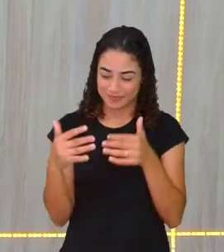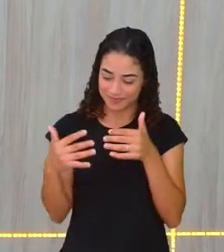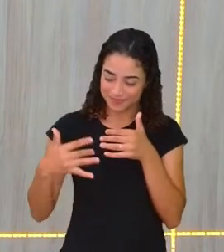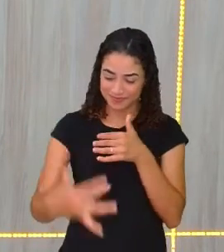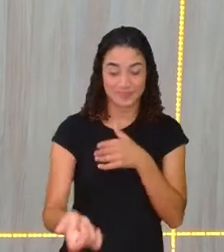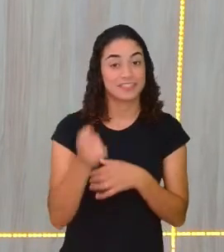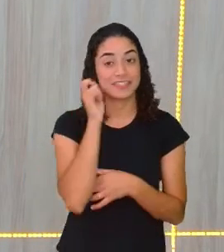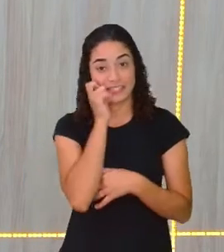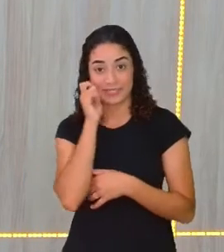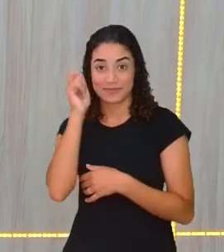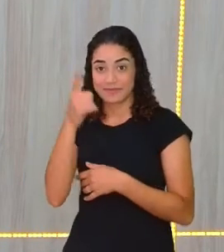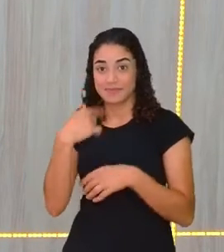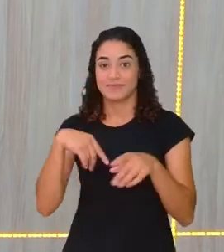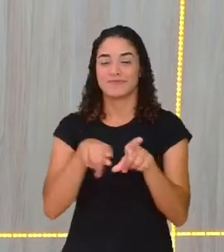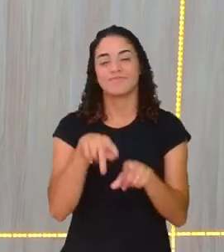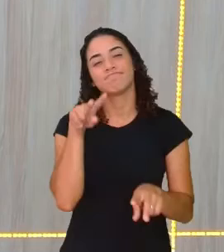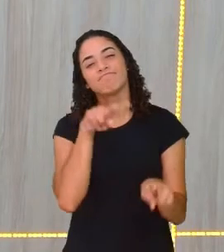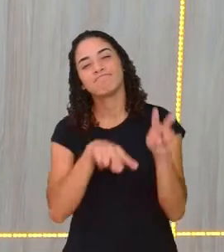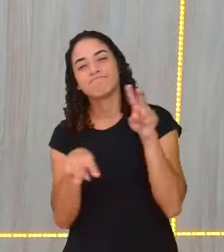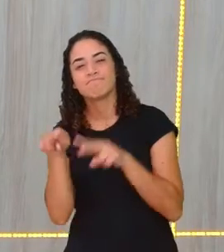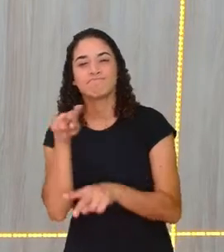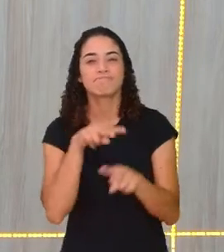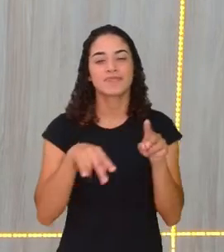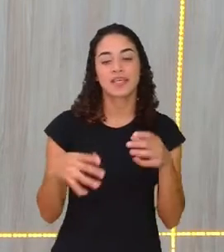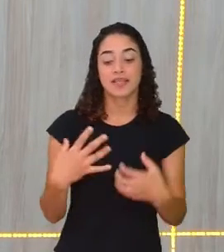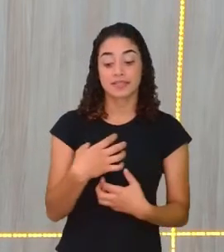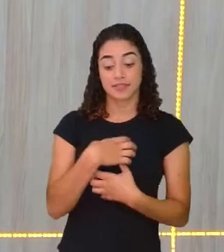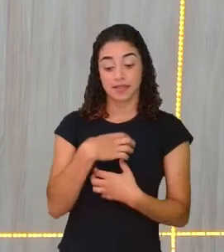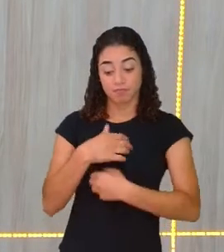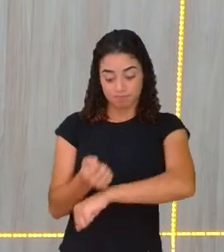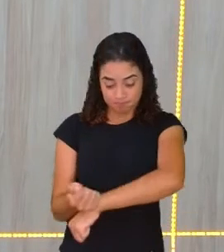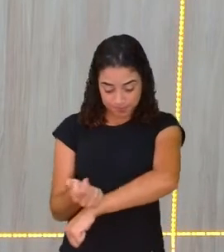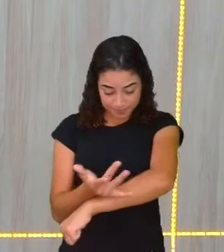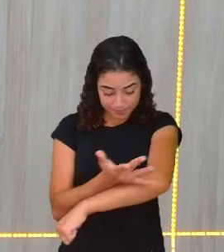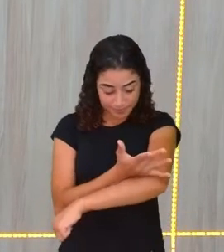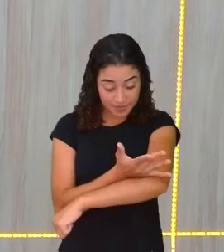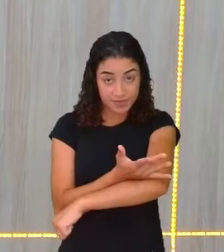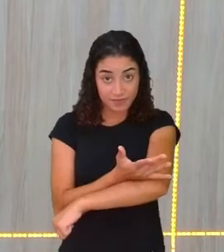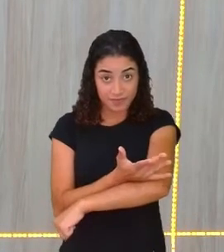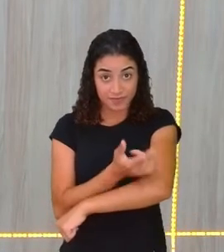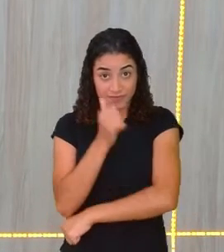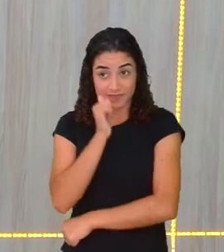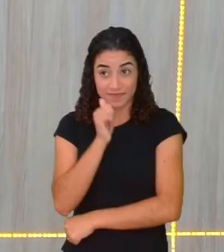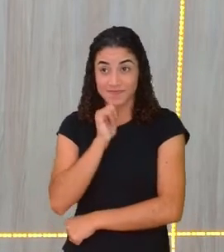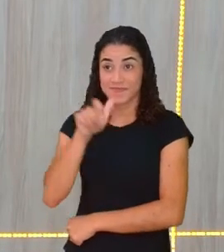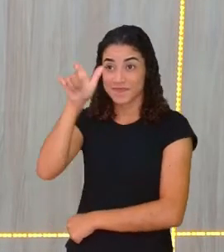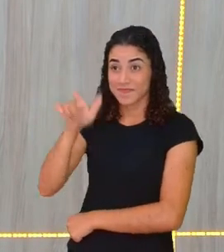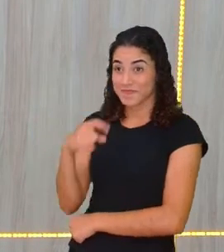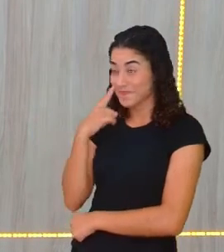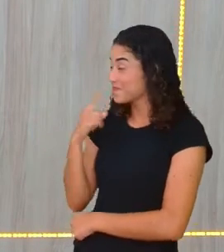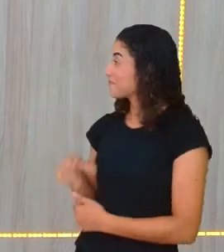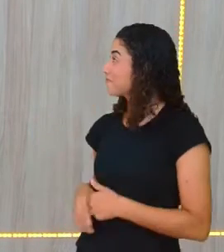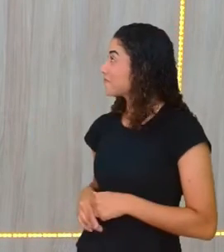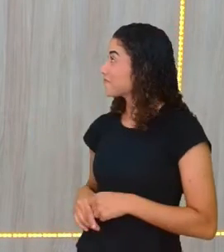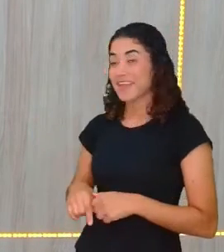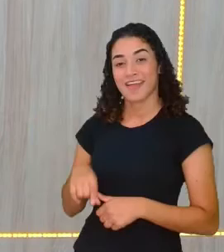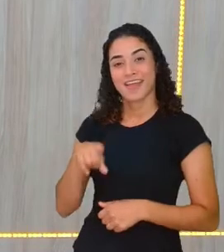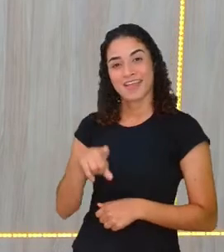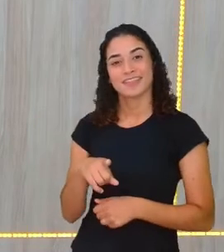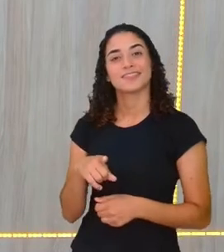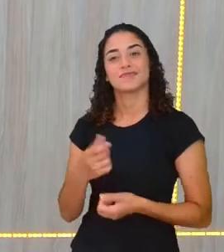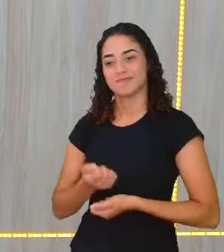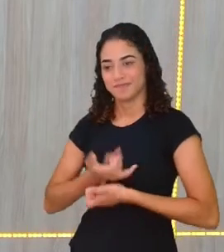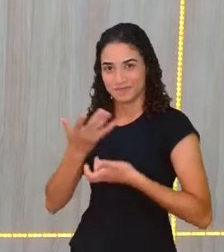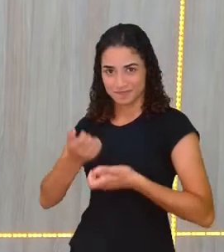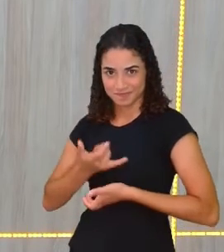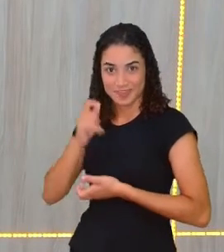ideias, não é? A visão, o sentimento, não é? Que Conceição Evaristo, como poetisa, não é?